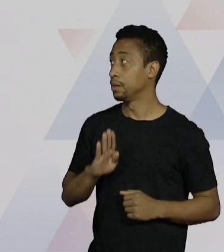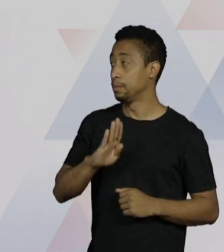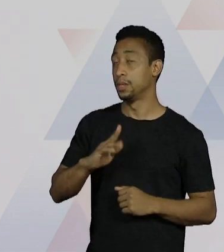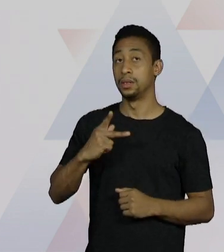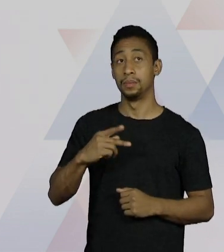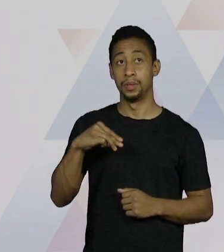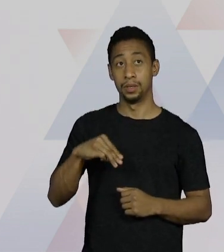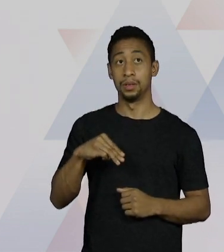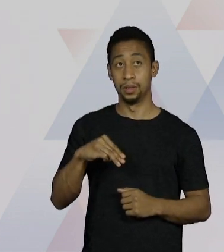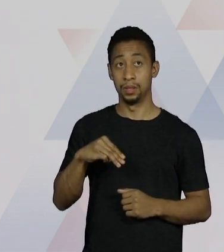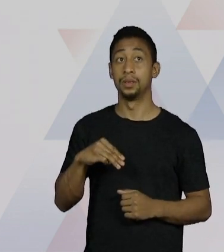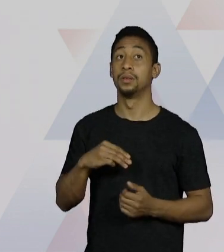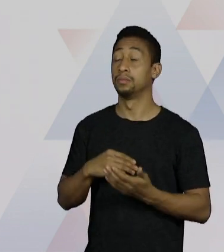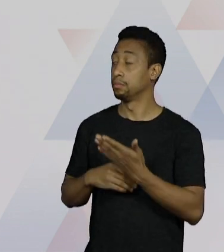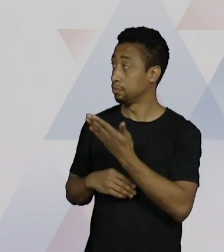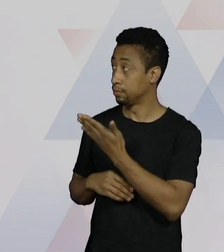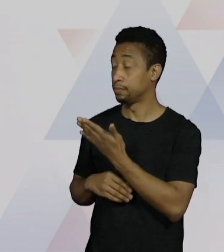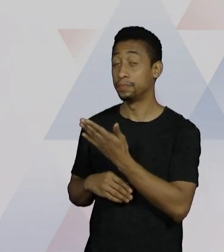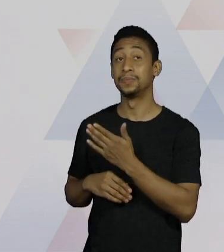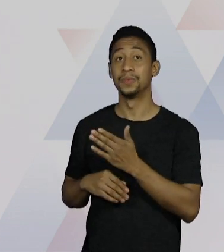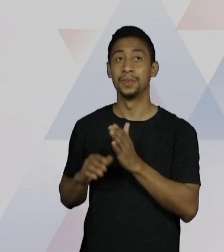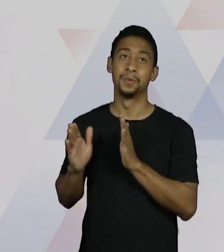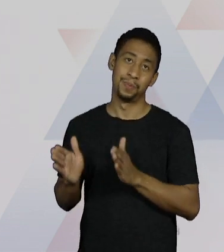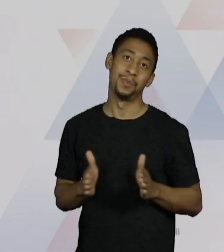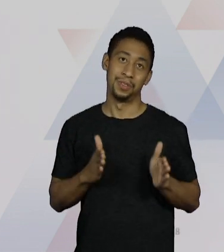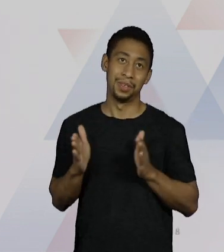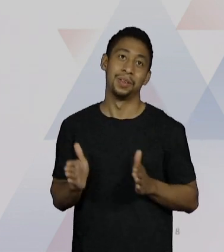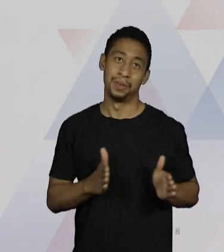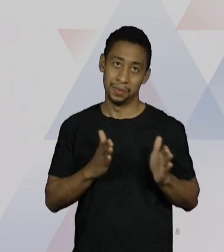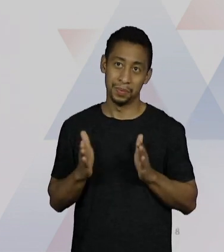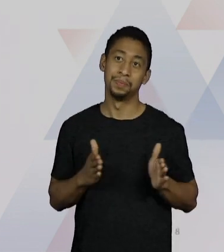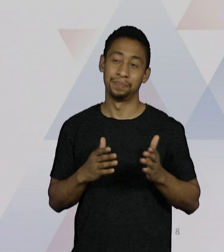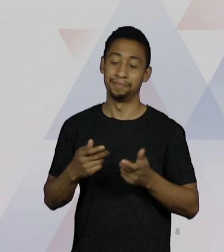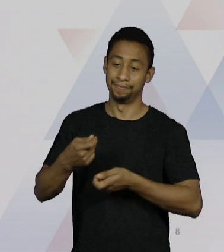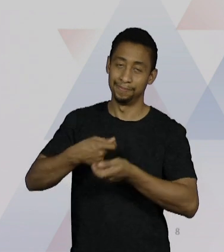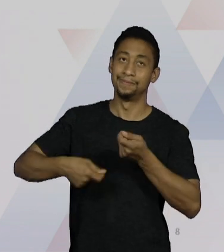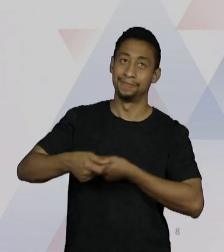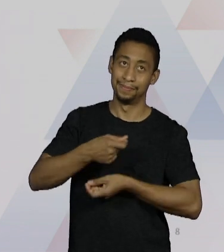o processo de negócio,